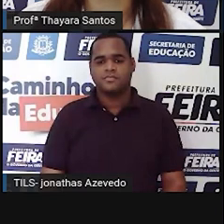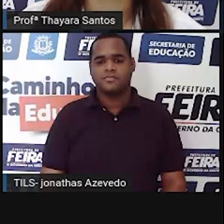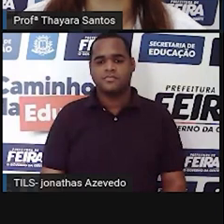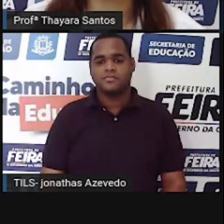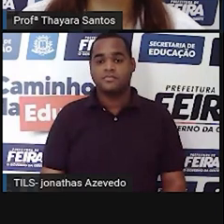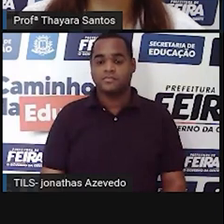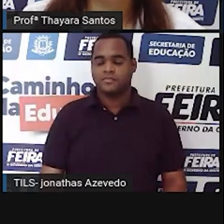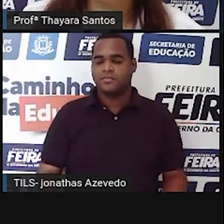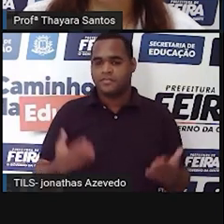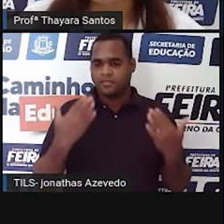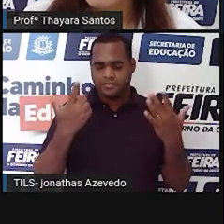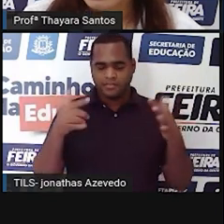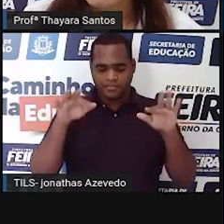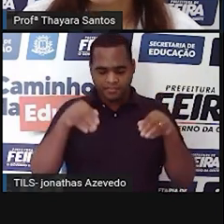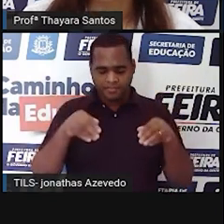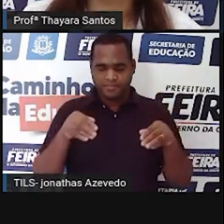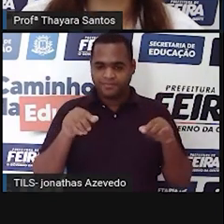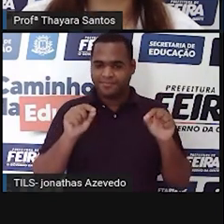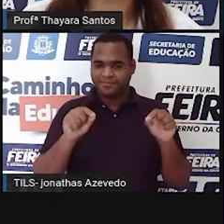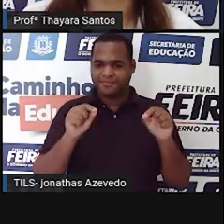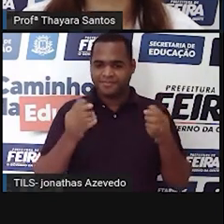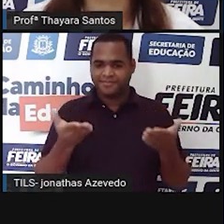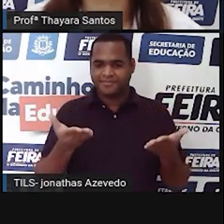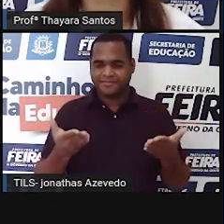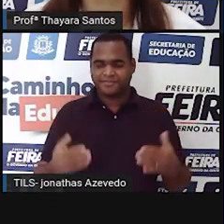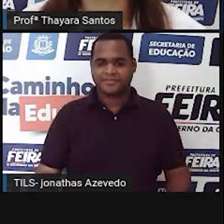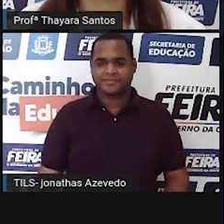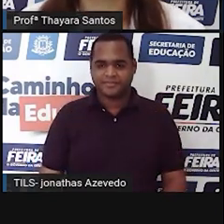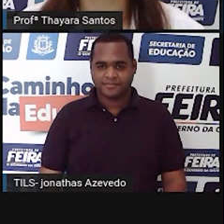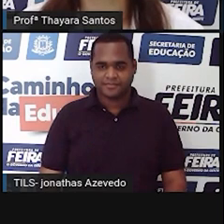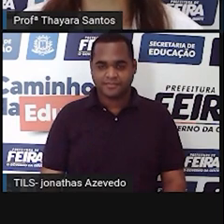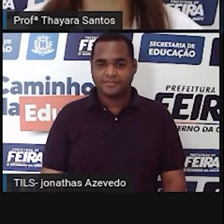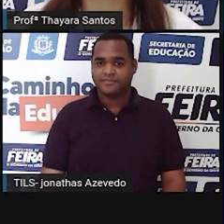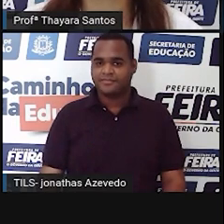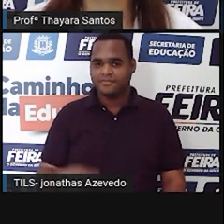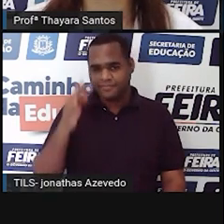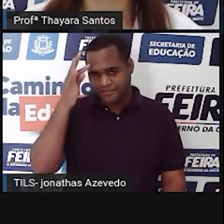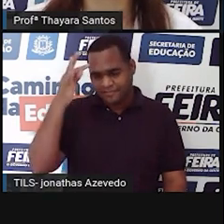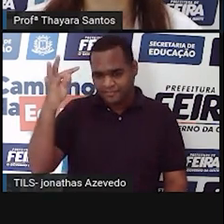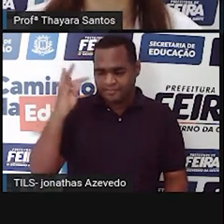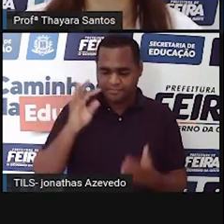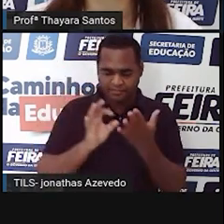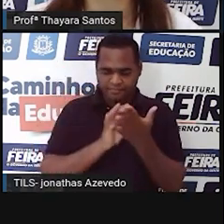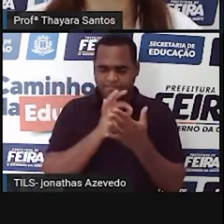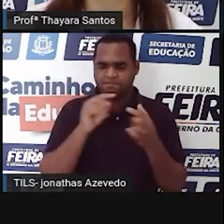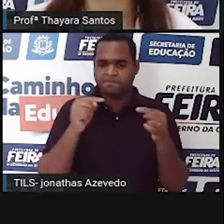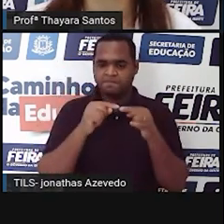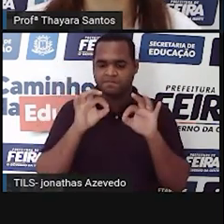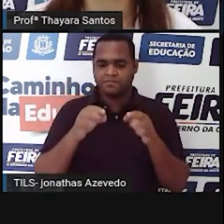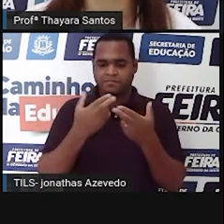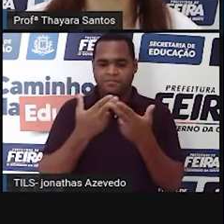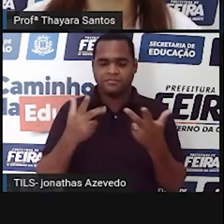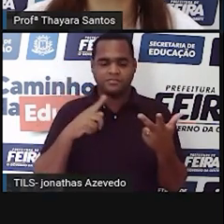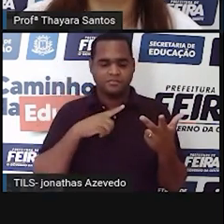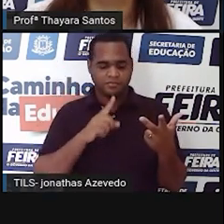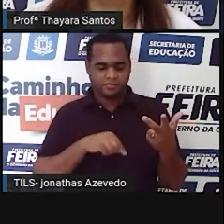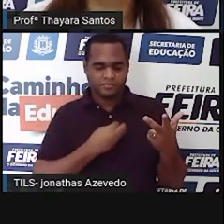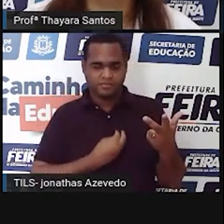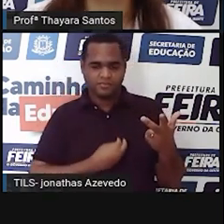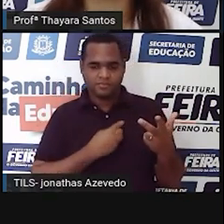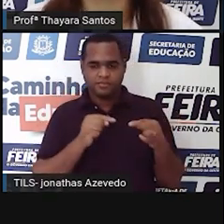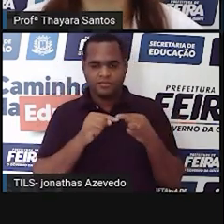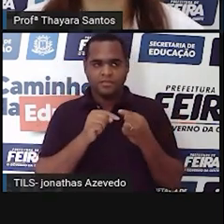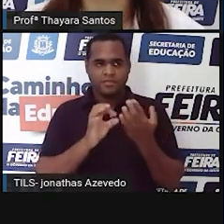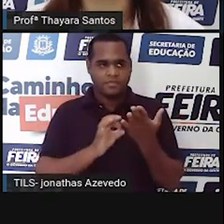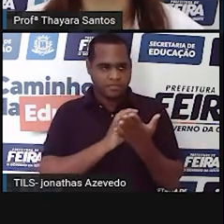Vamos para a última pergunta agora. A teoria celular afirma que todos os seres vivos são formados por células.